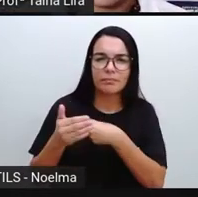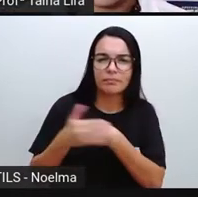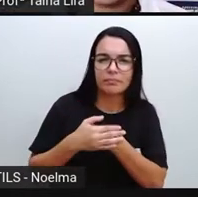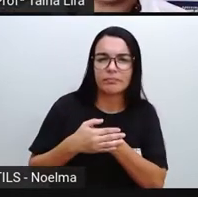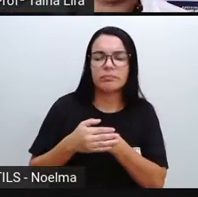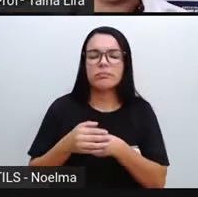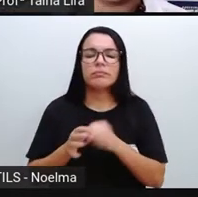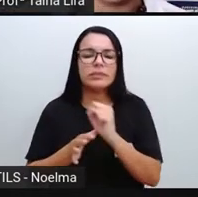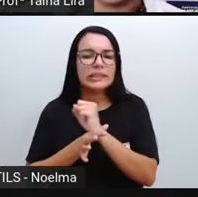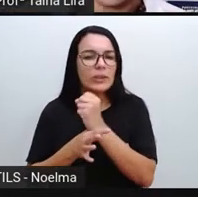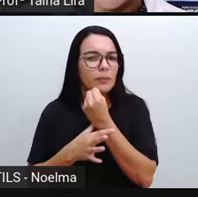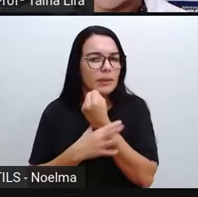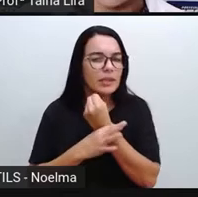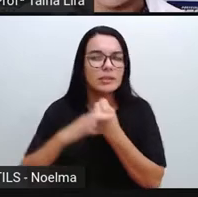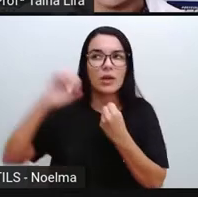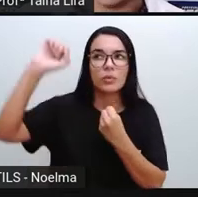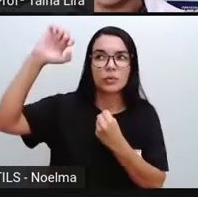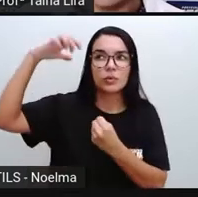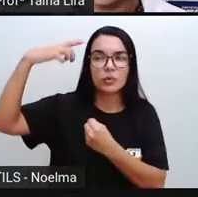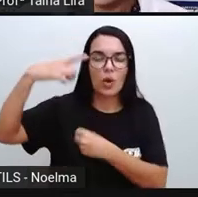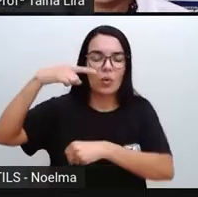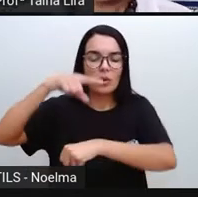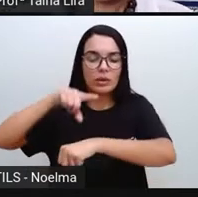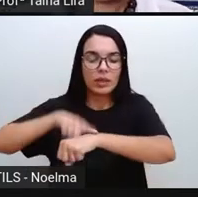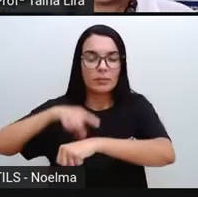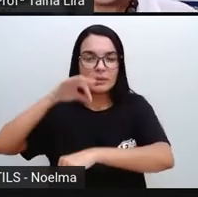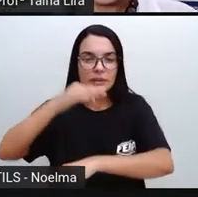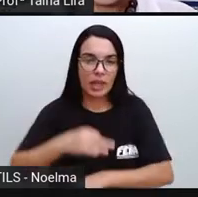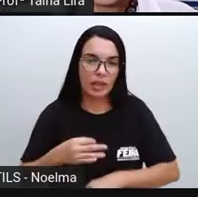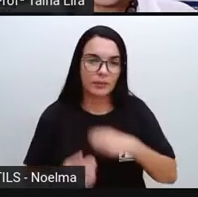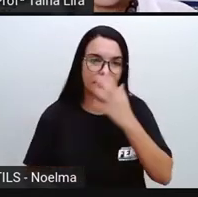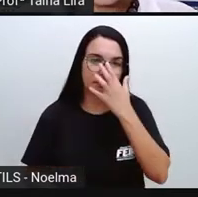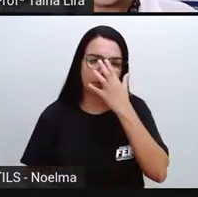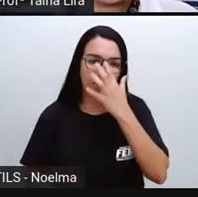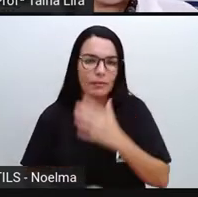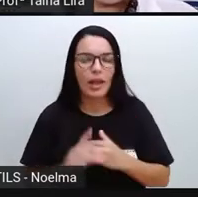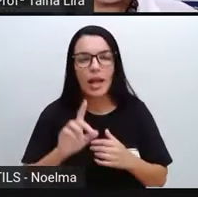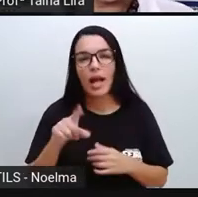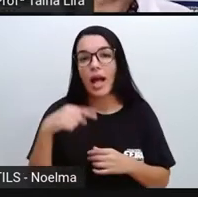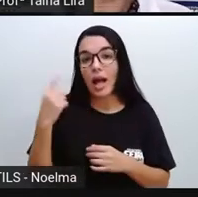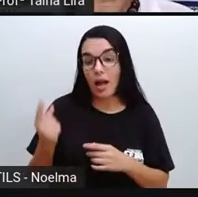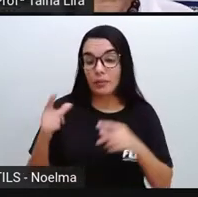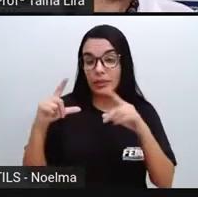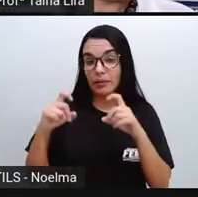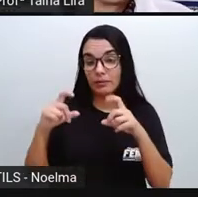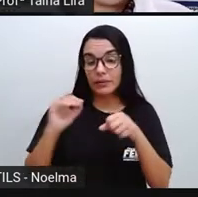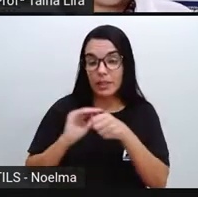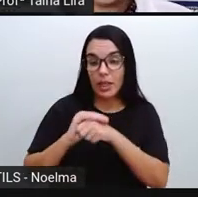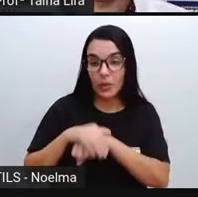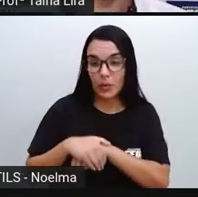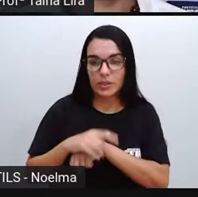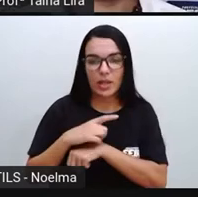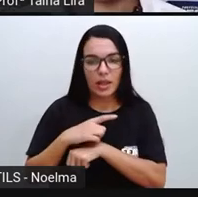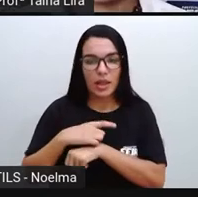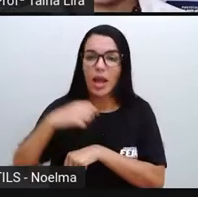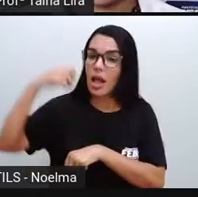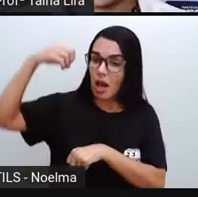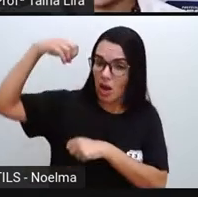o sol da maneira aí correta, tá bom? Então, lá na noite, né? Nós temos aí